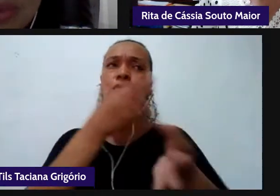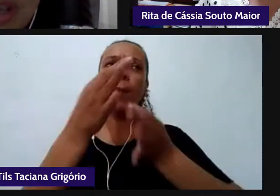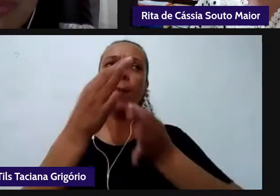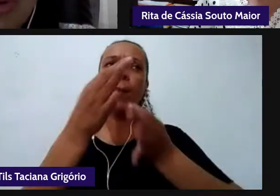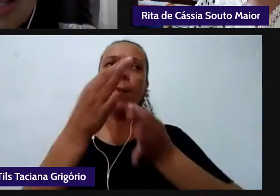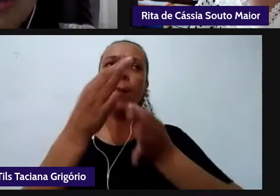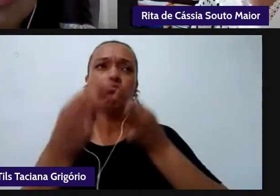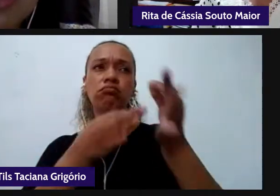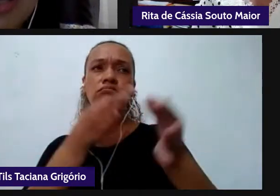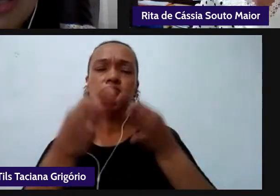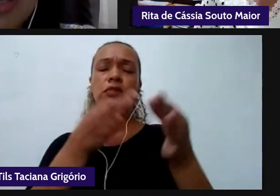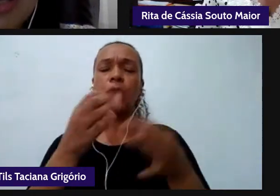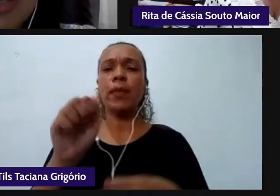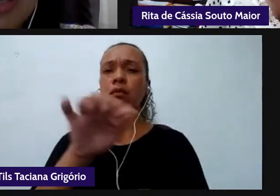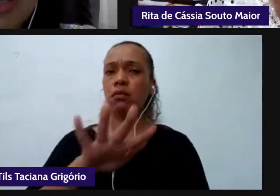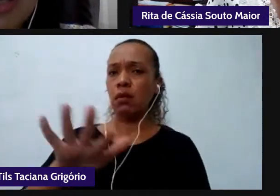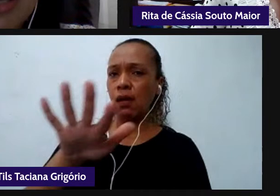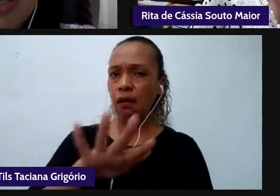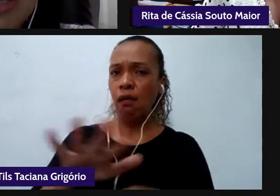eixo porque nesse